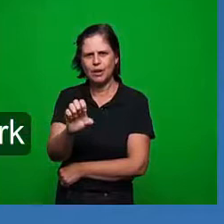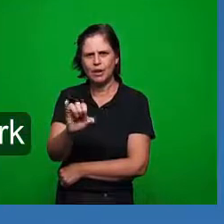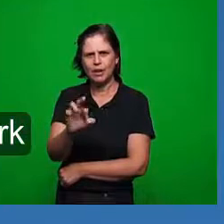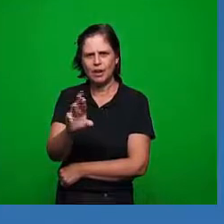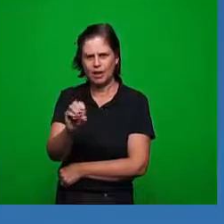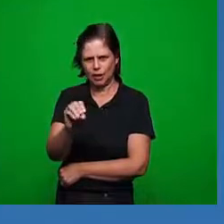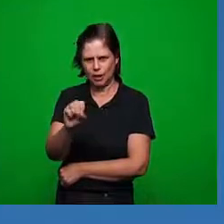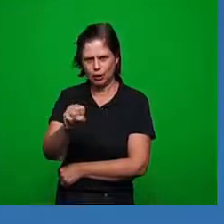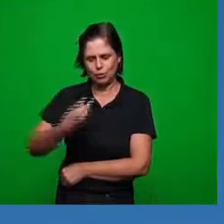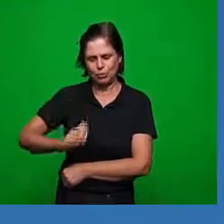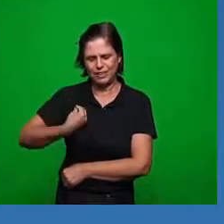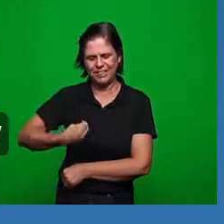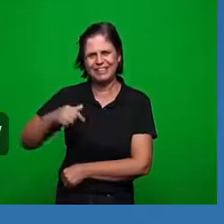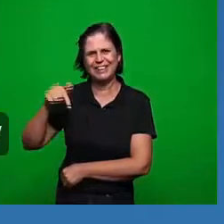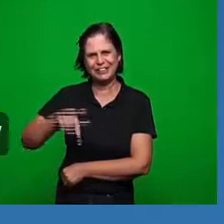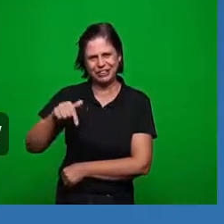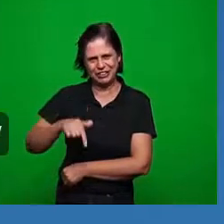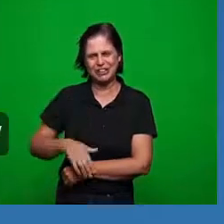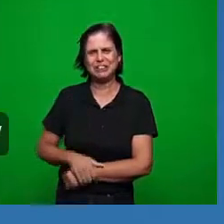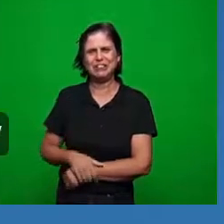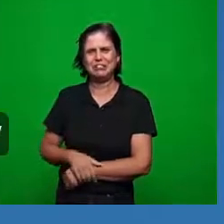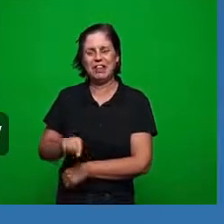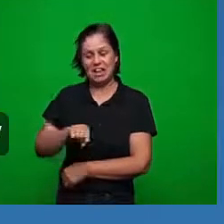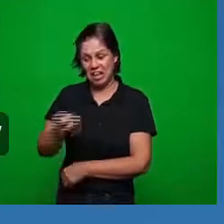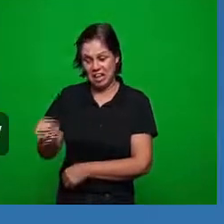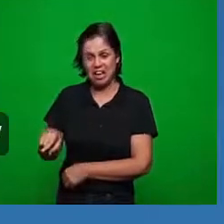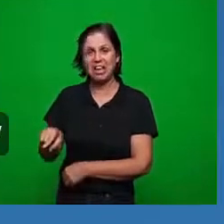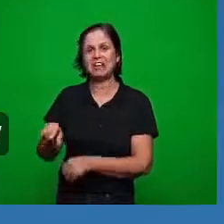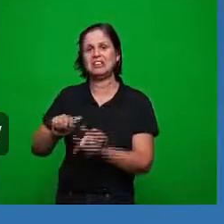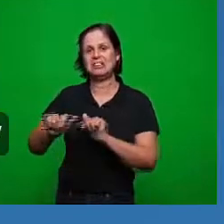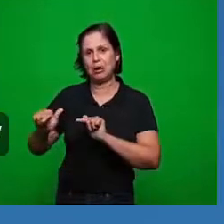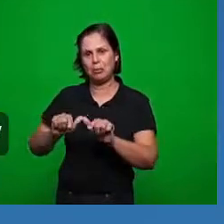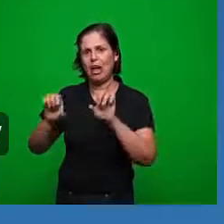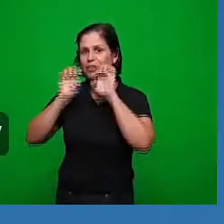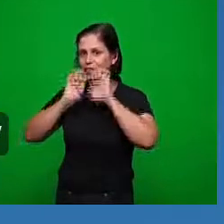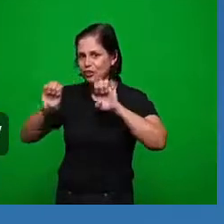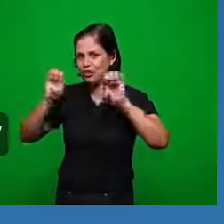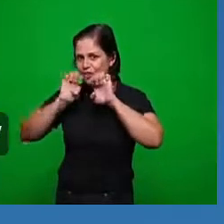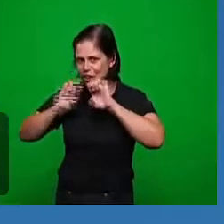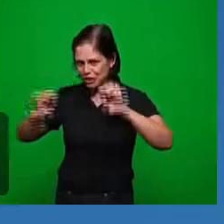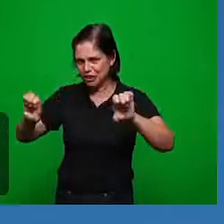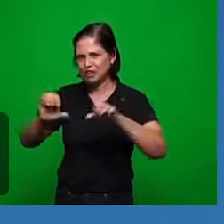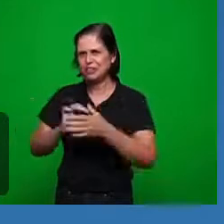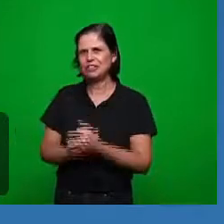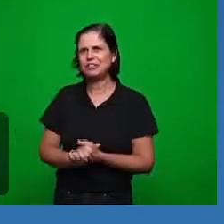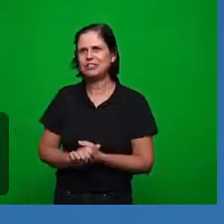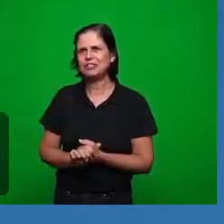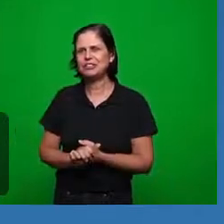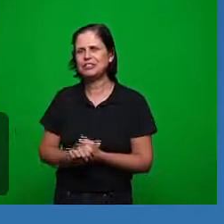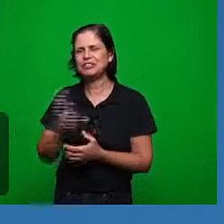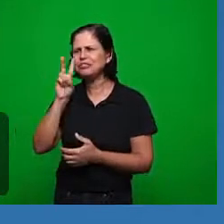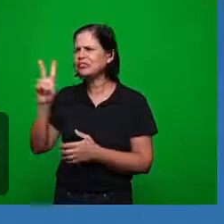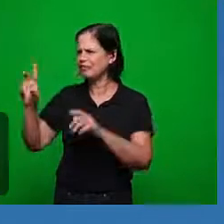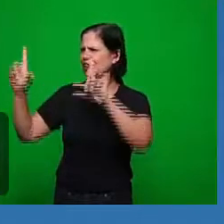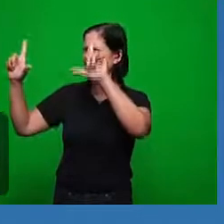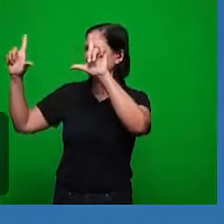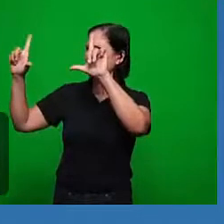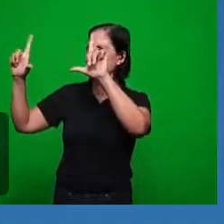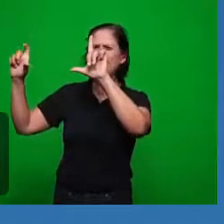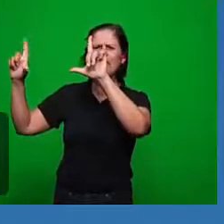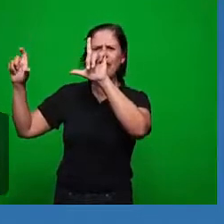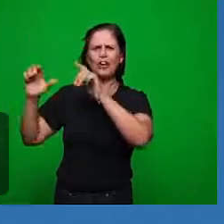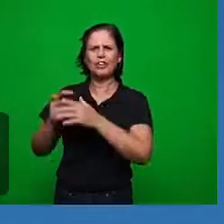evangelístico no distrito Sobrado os irmãos agora estão participando dessa